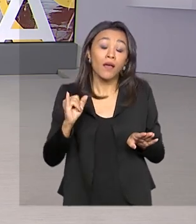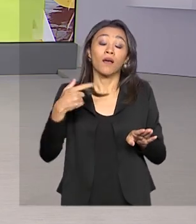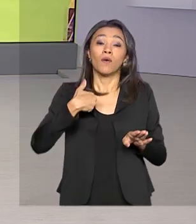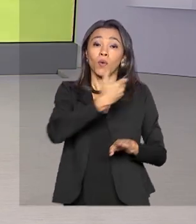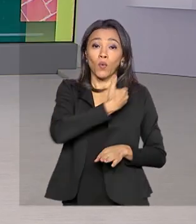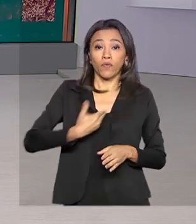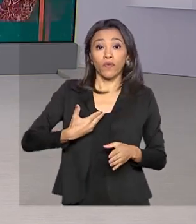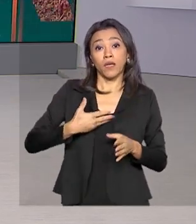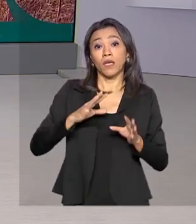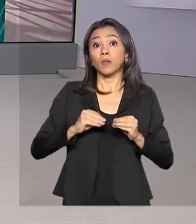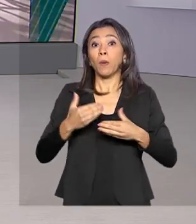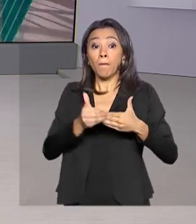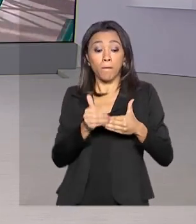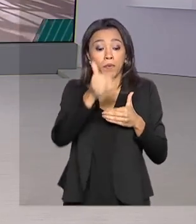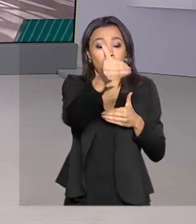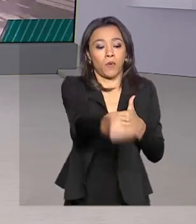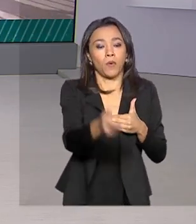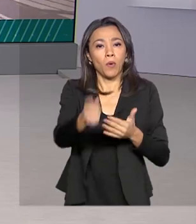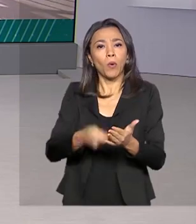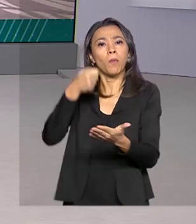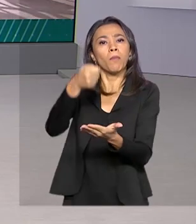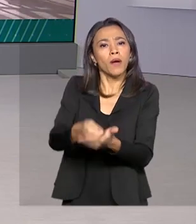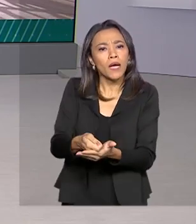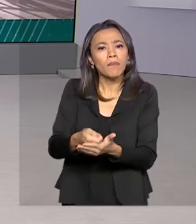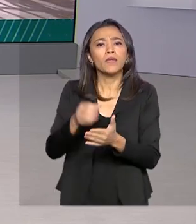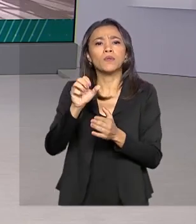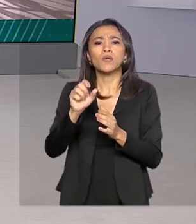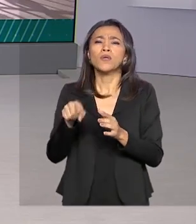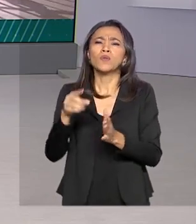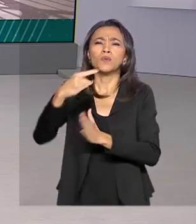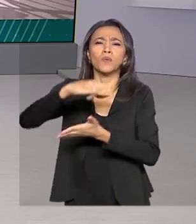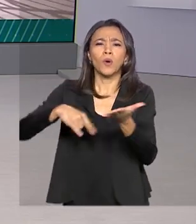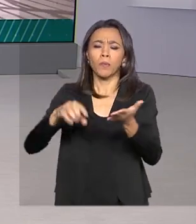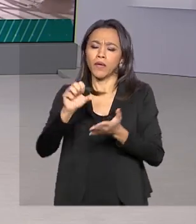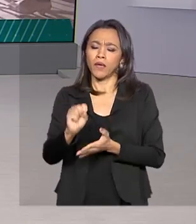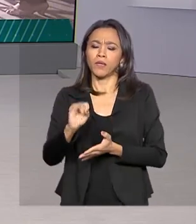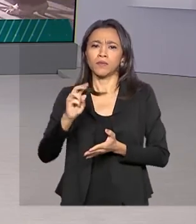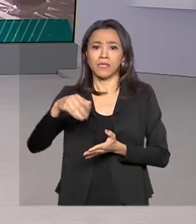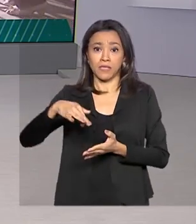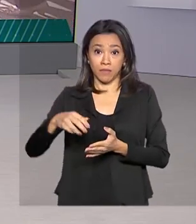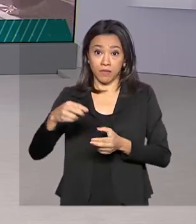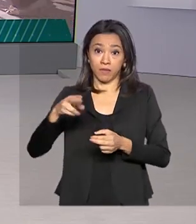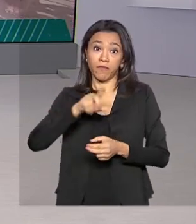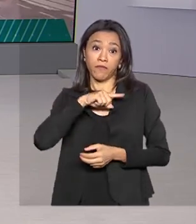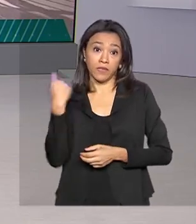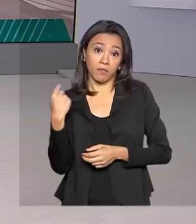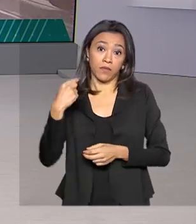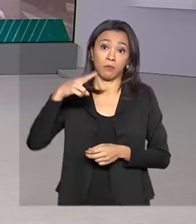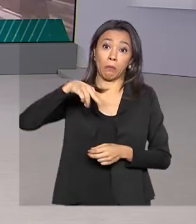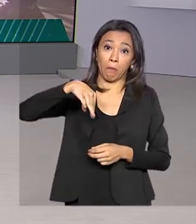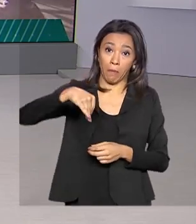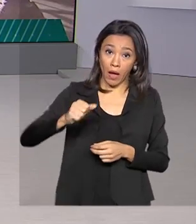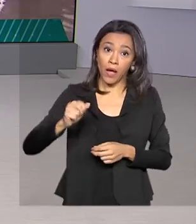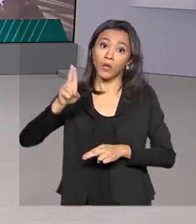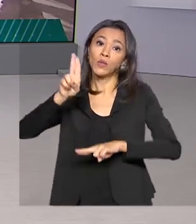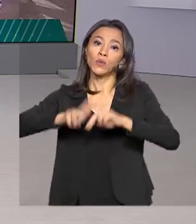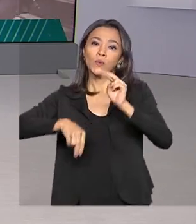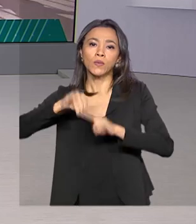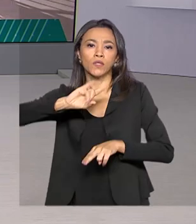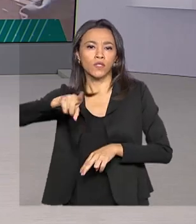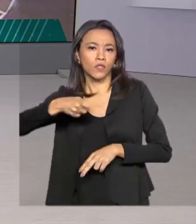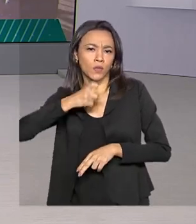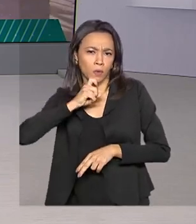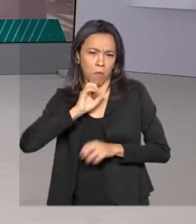pagamento dos parcelamentos do Simples Nacional, com vencimentos em maio, junho e julho. Esses pagamentos poderão ser